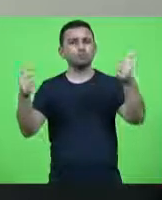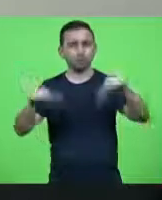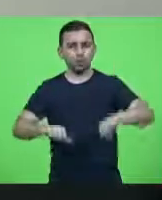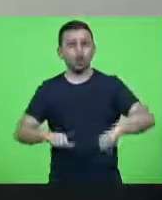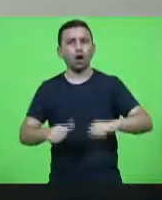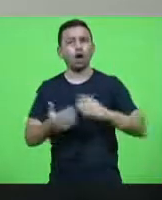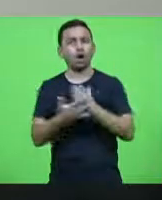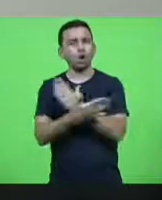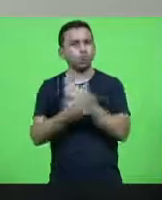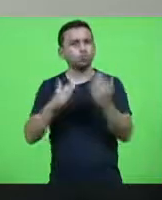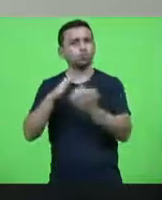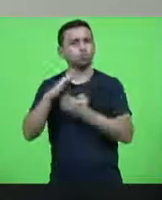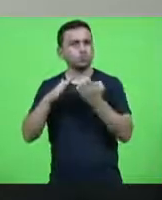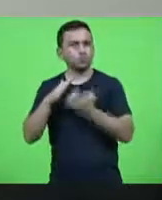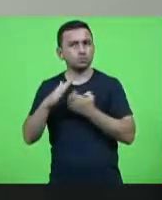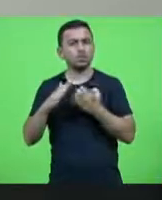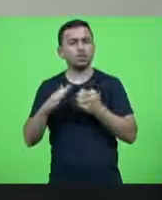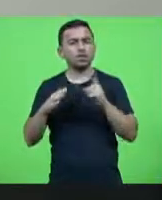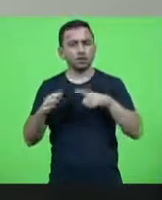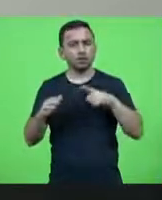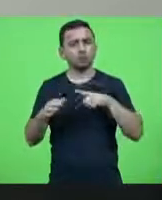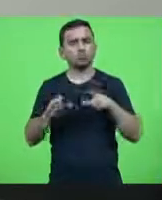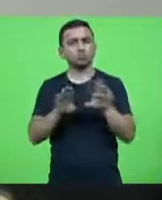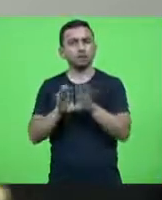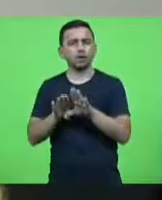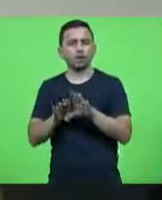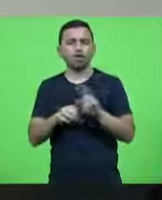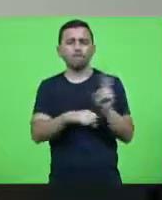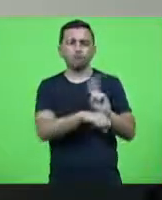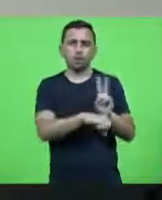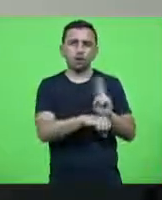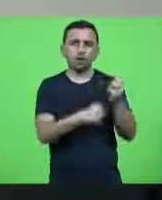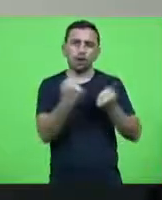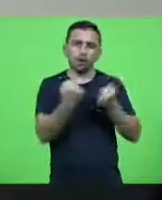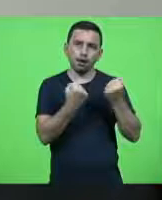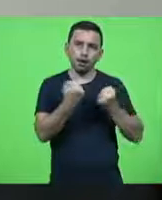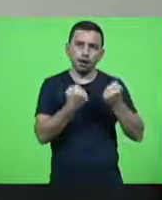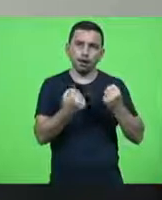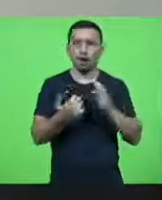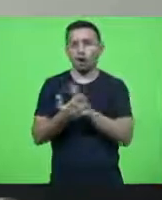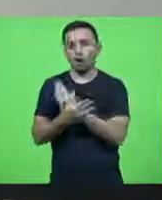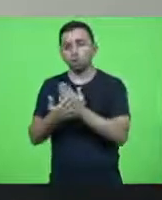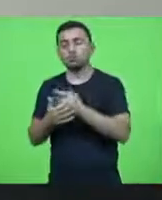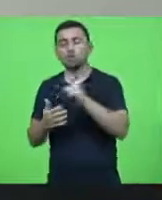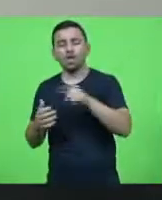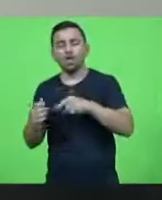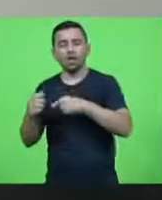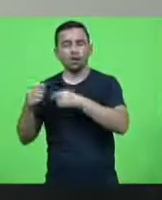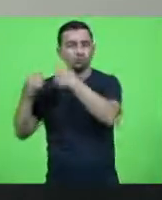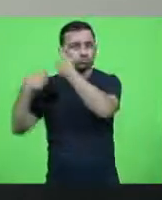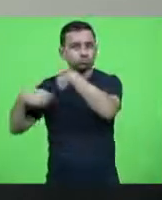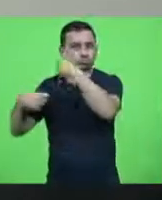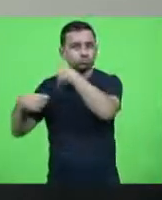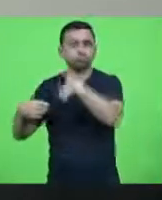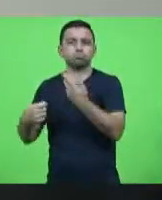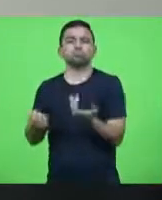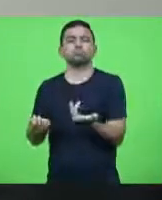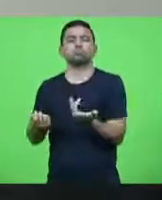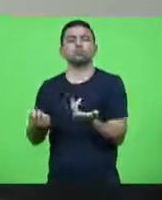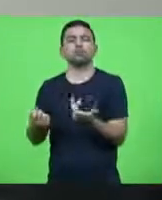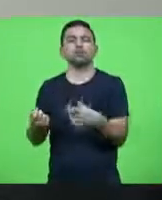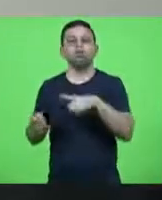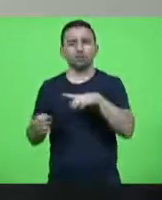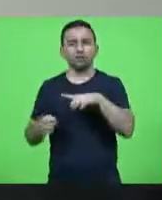empreendimentos fechados como vistoria de carros o pessoal que tem salão de beleza pessoal que tem uma sala de